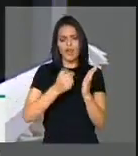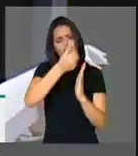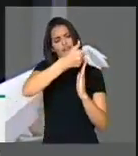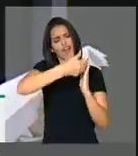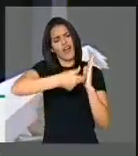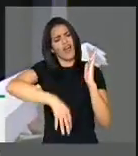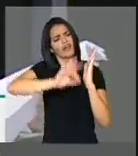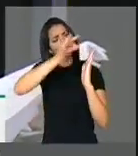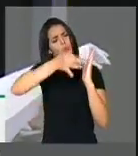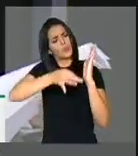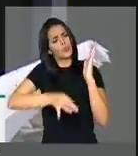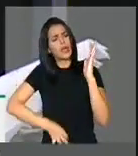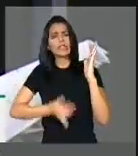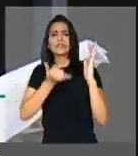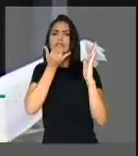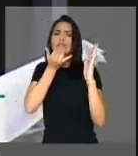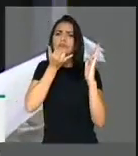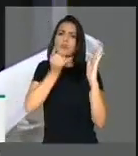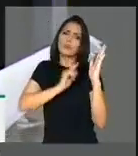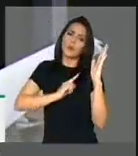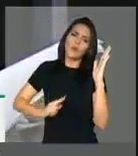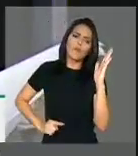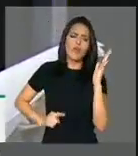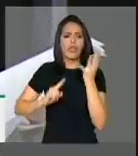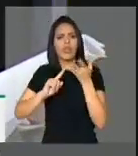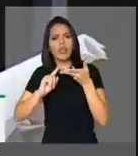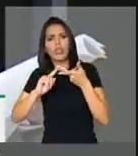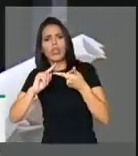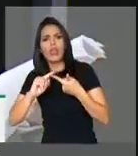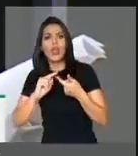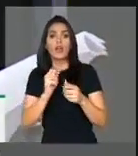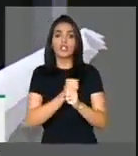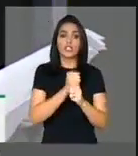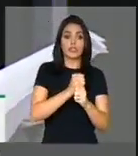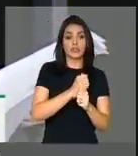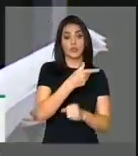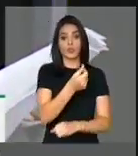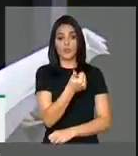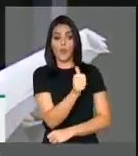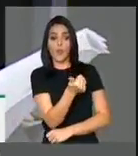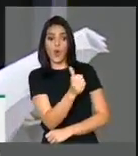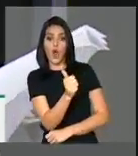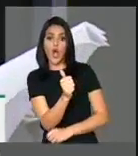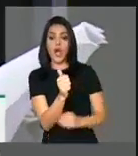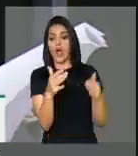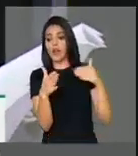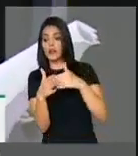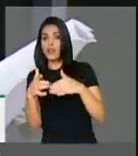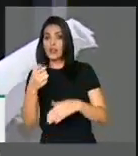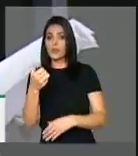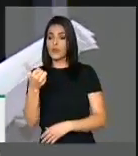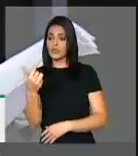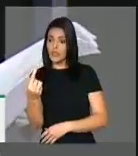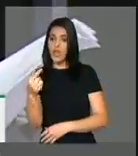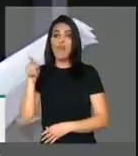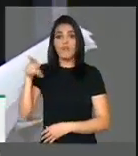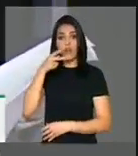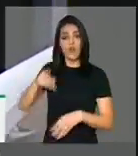que o governo do estado faz, ele diz que, entre 2011 e 2017, investiu R